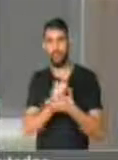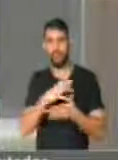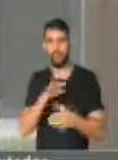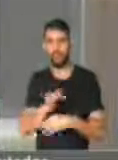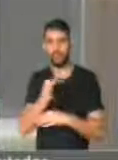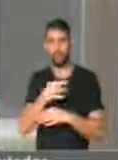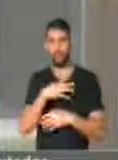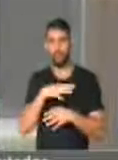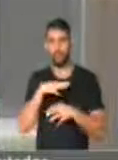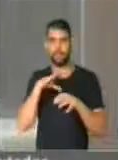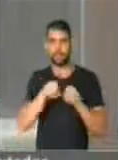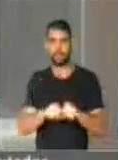ou seremos engolidos por ela.